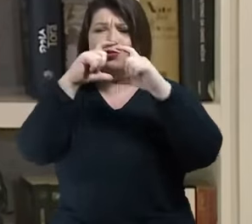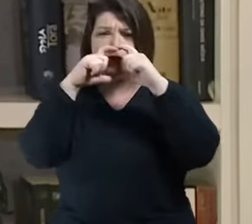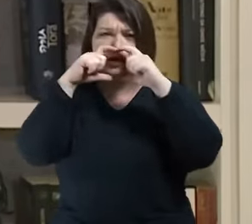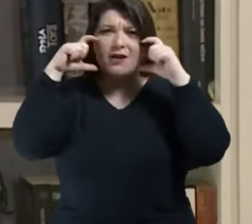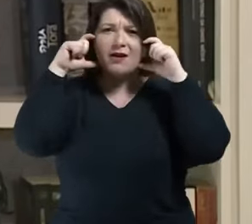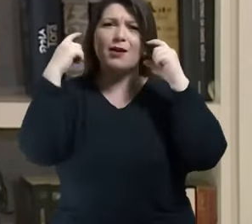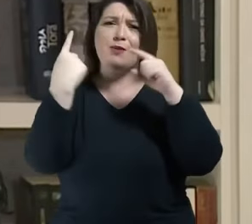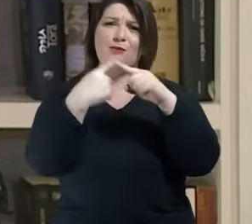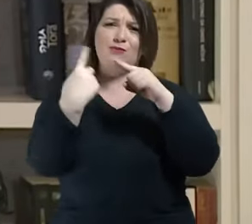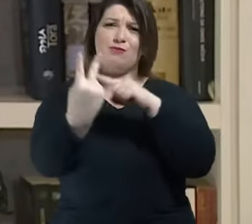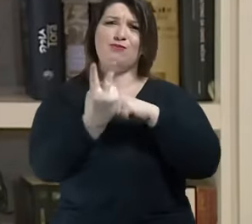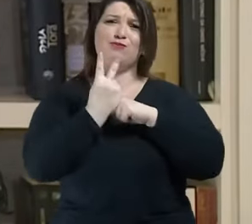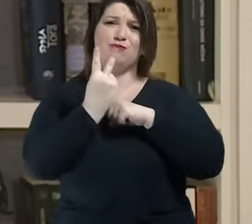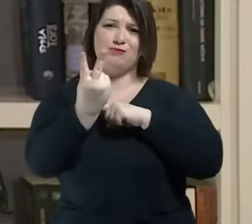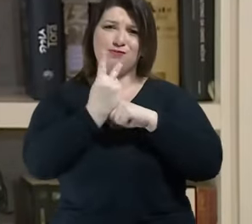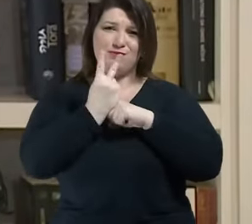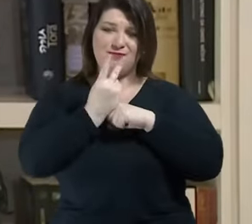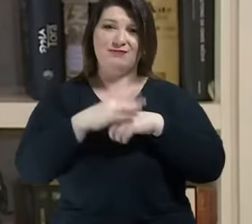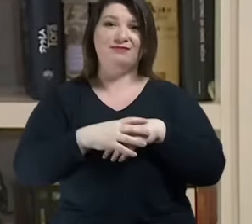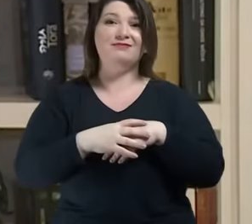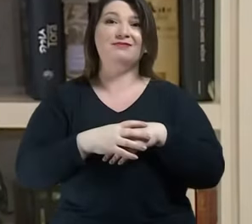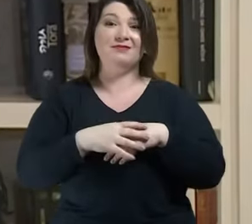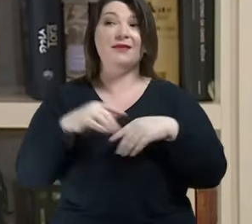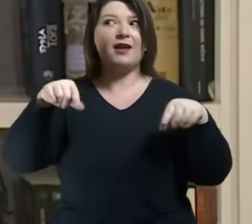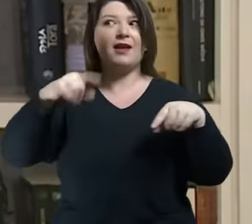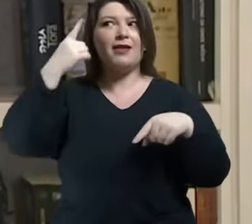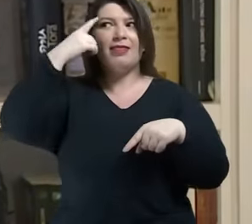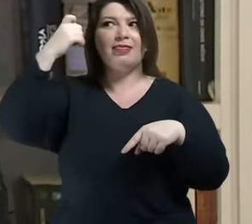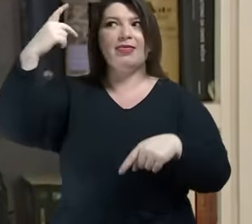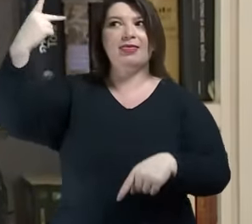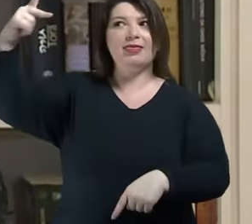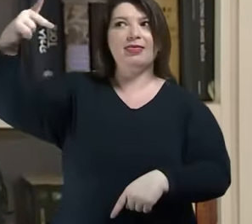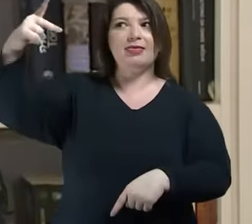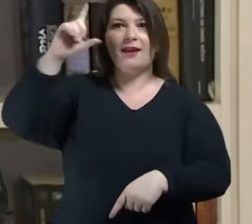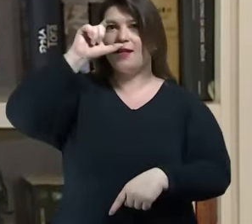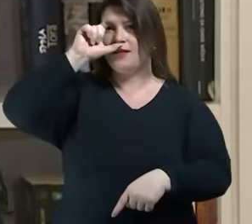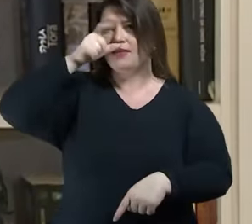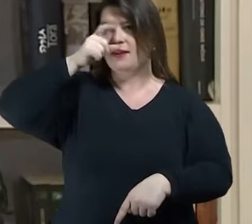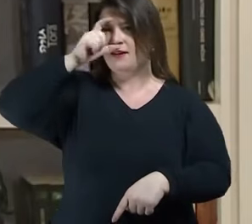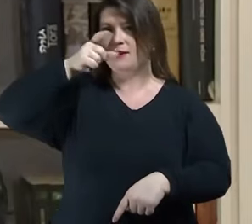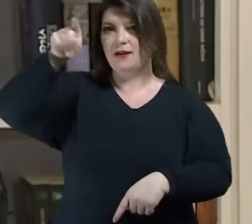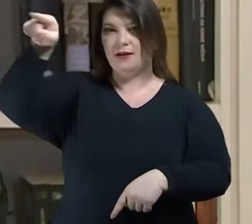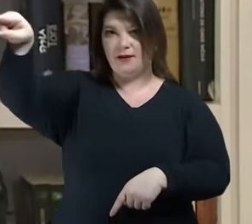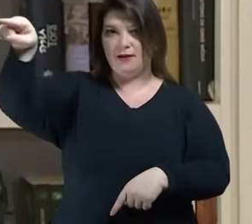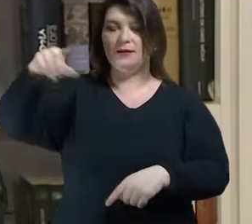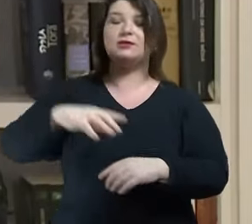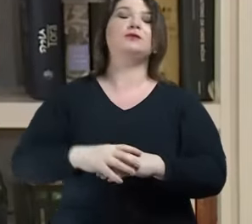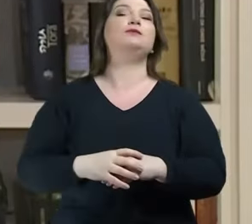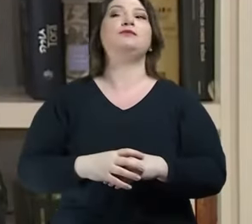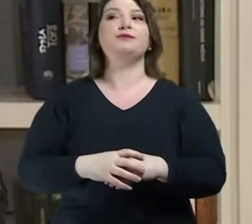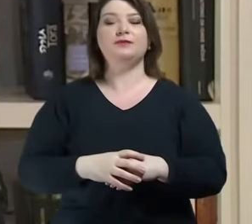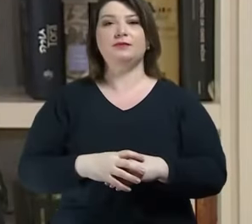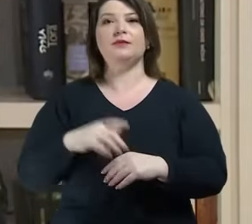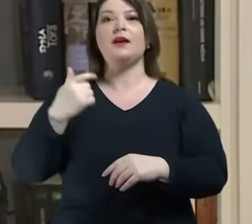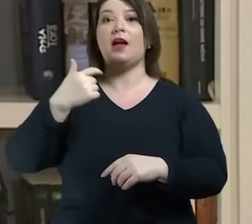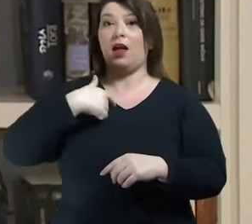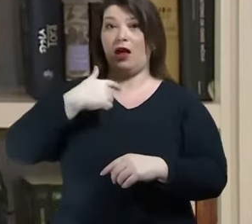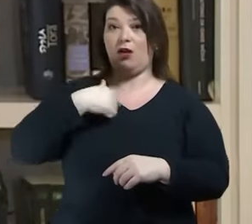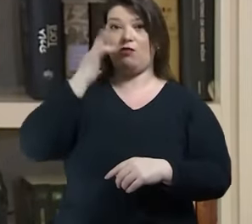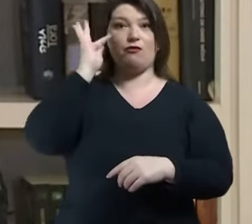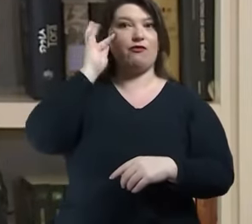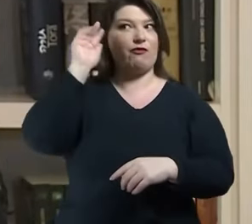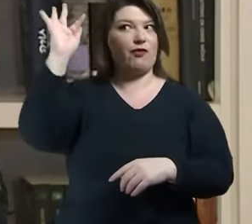Peguei essa ideia de Descartes que talvez quisesse dizer eu filósofo avanço entre soldados, eu filósofo avanço